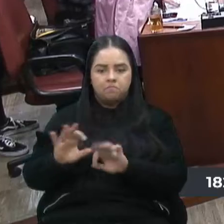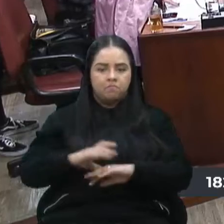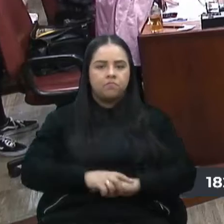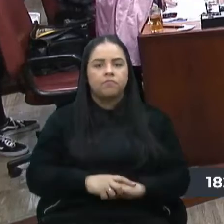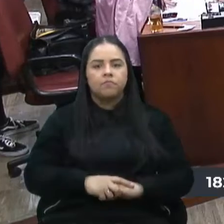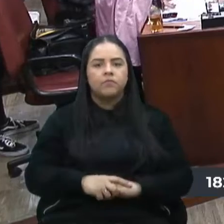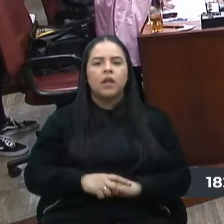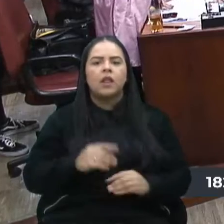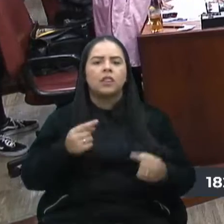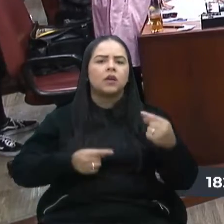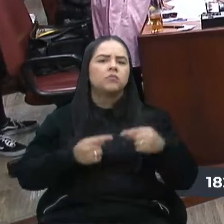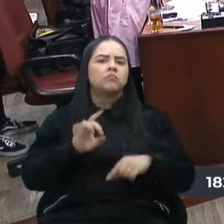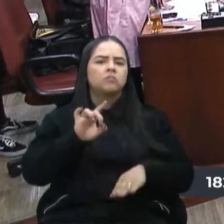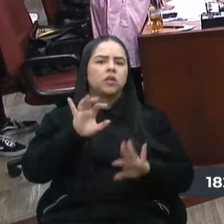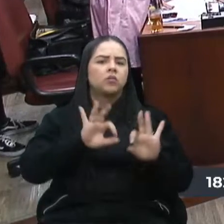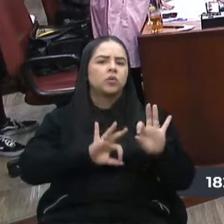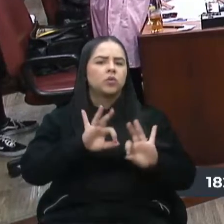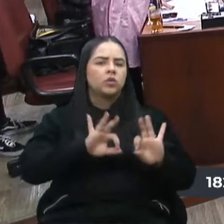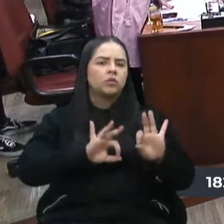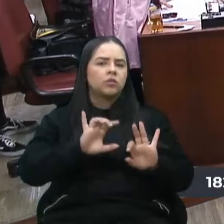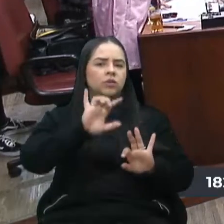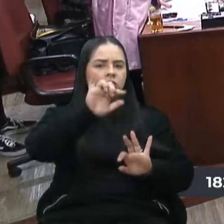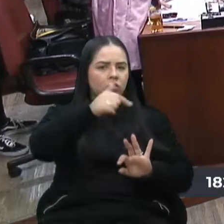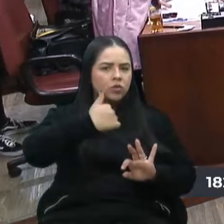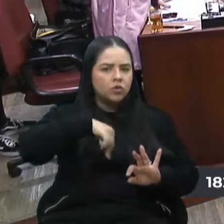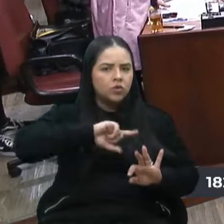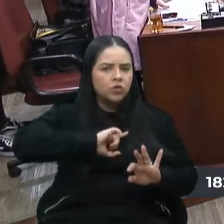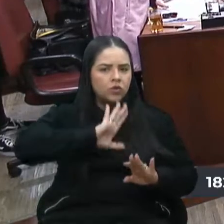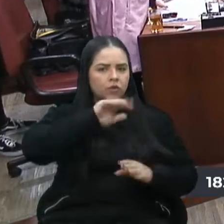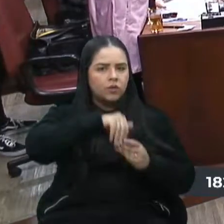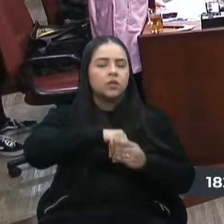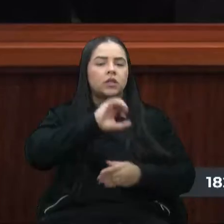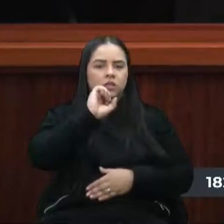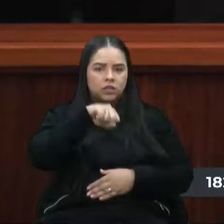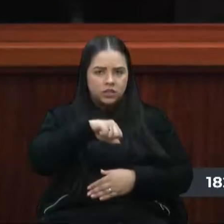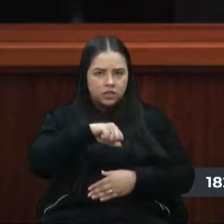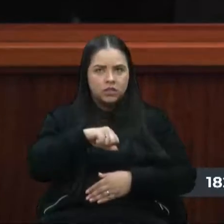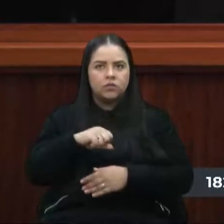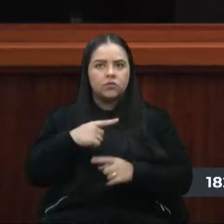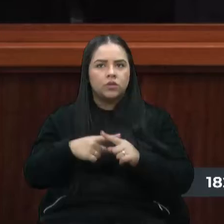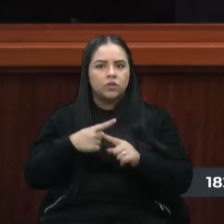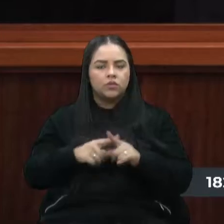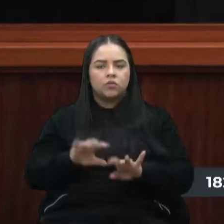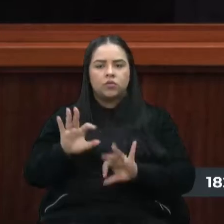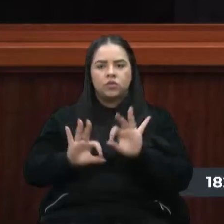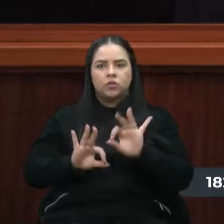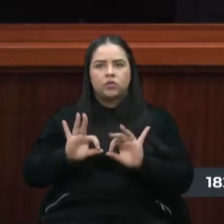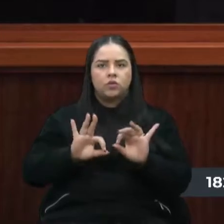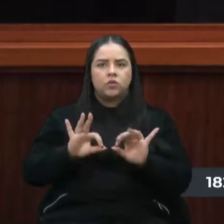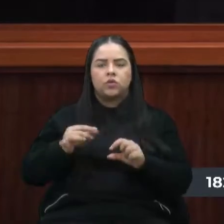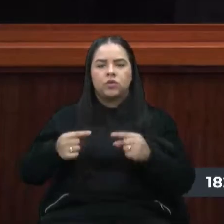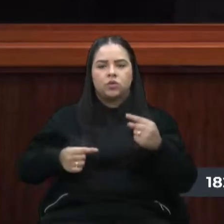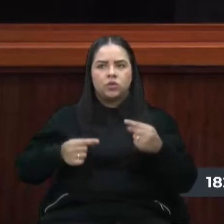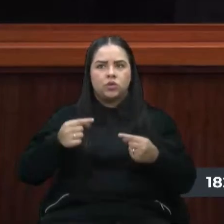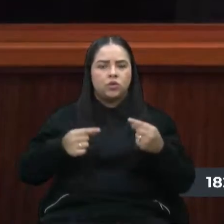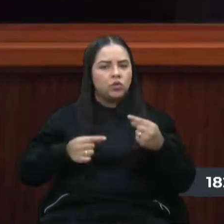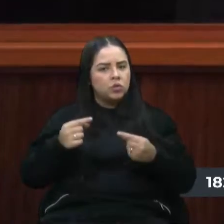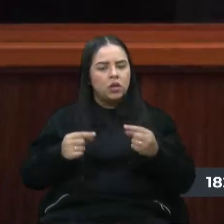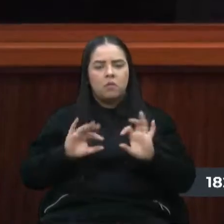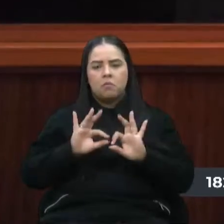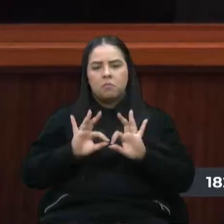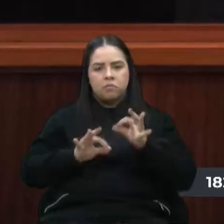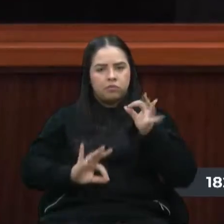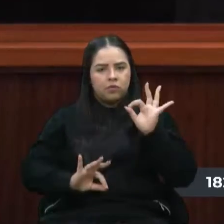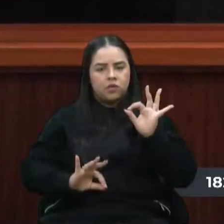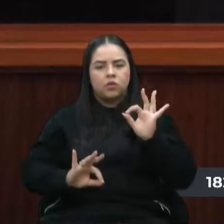Na discussão desse projeto, no momento oportuno, nós votaremos favorável. Foi um projeto com discussão ampla no